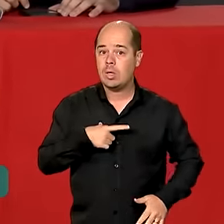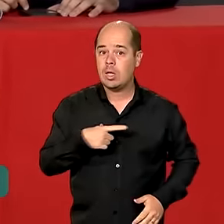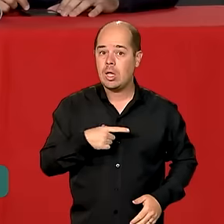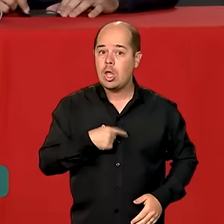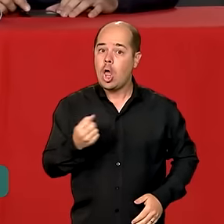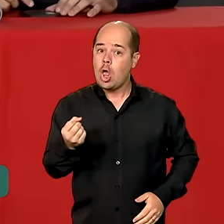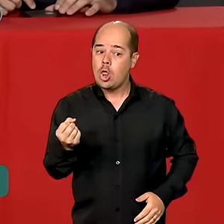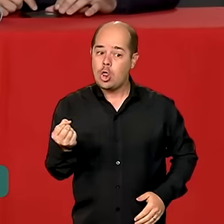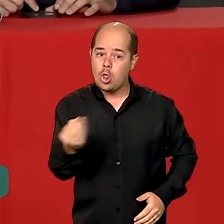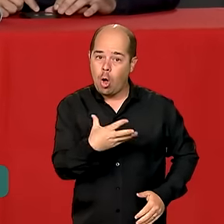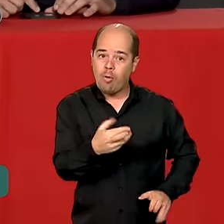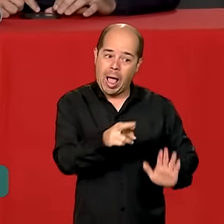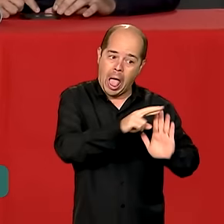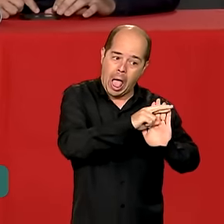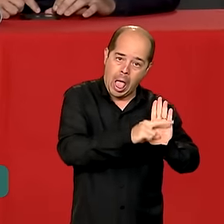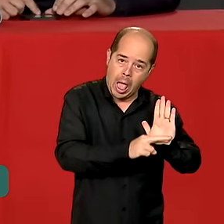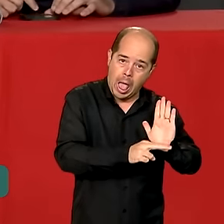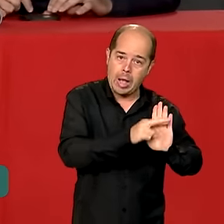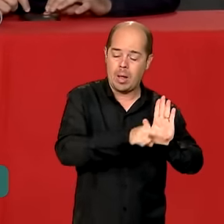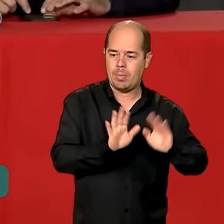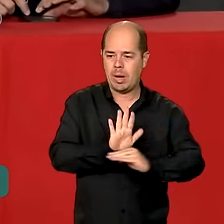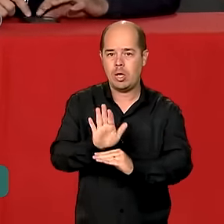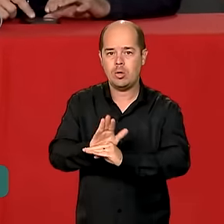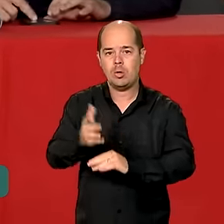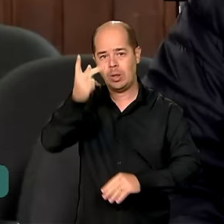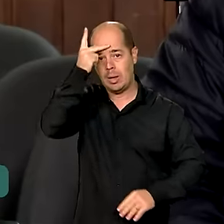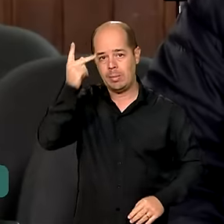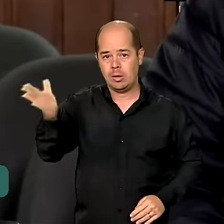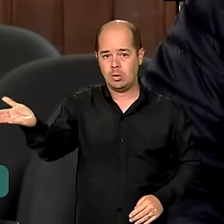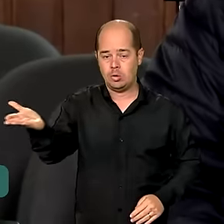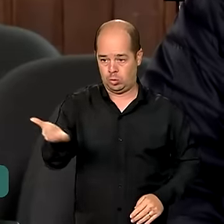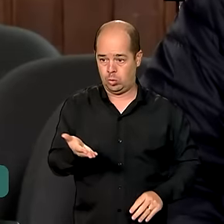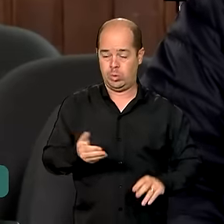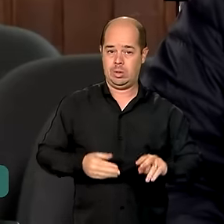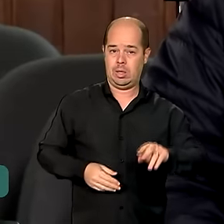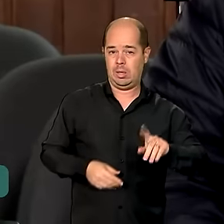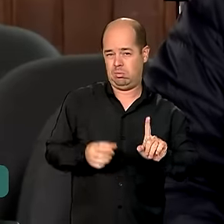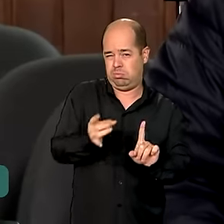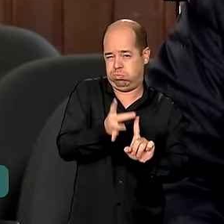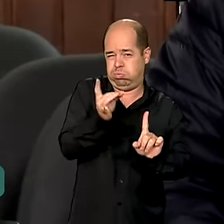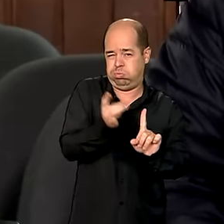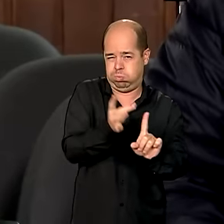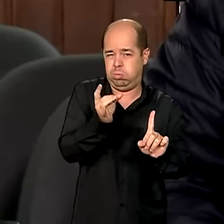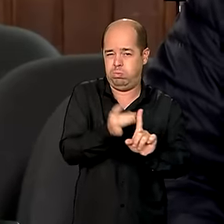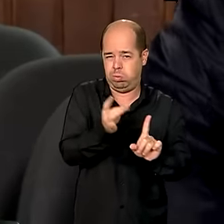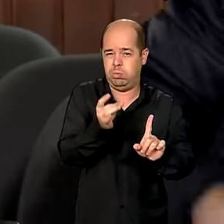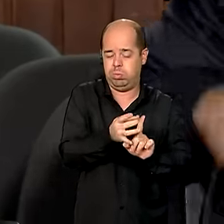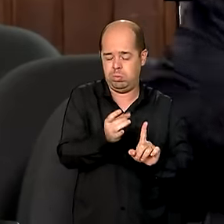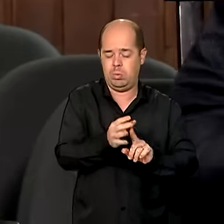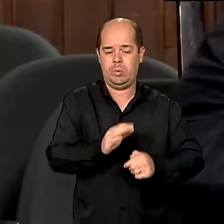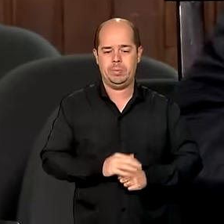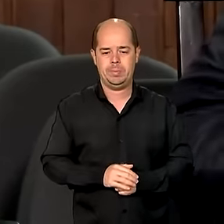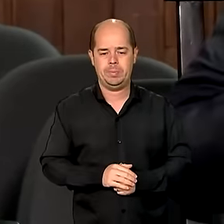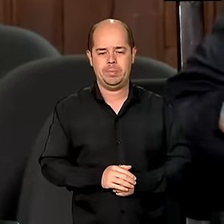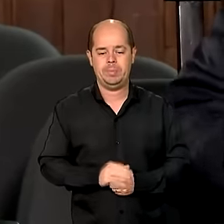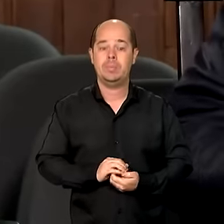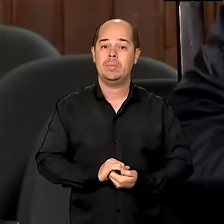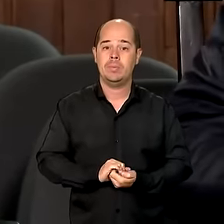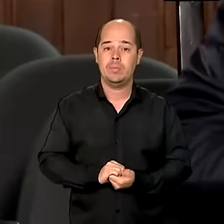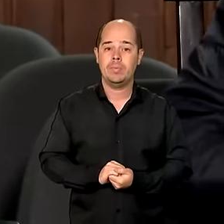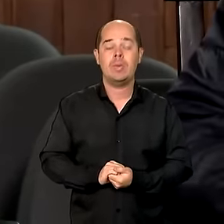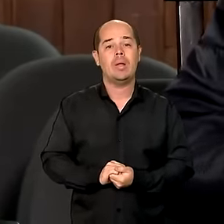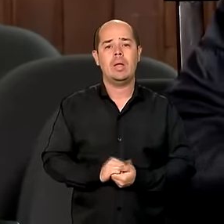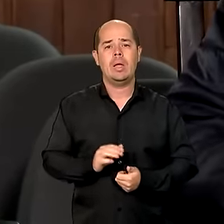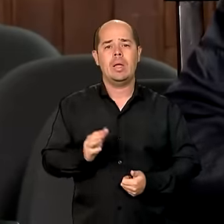devem ser apresentados em 48 horas. A discussão é fazer um debate sobre o que é o abrigo